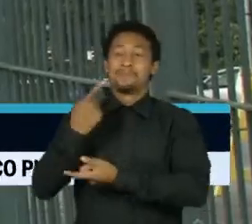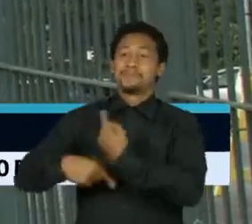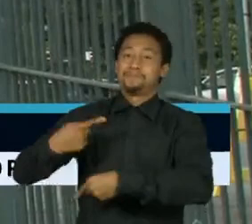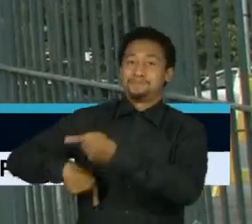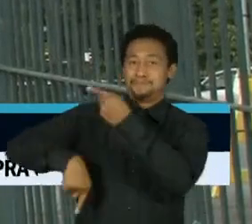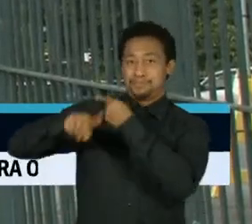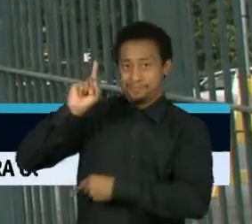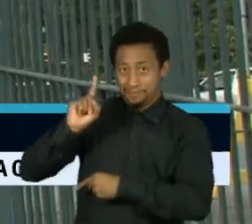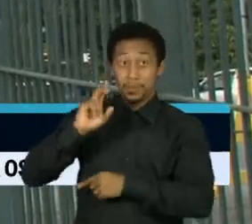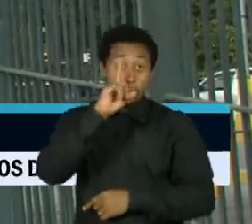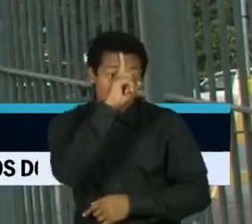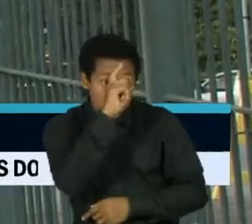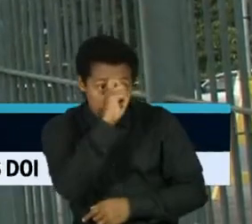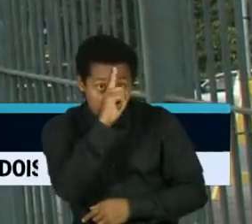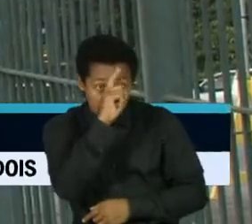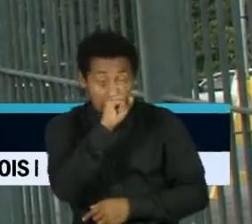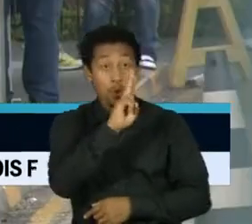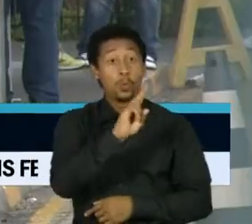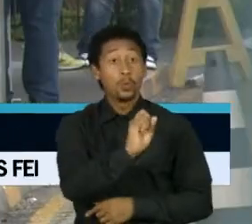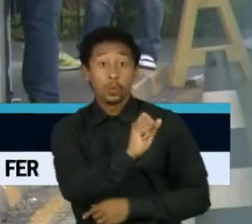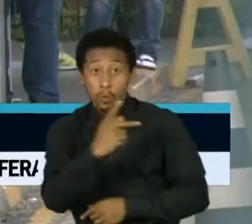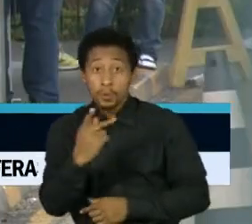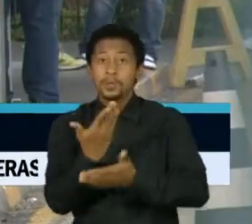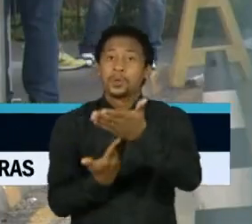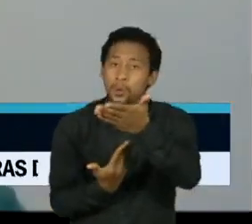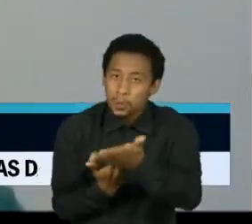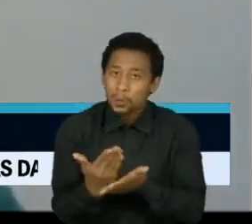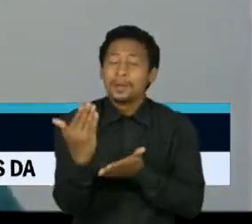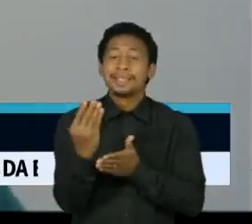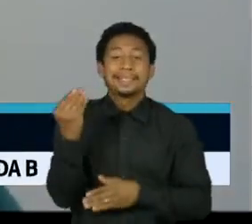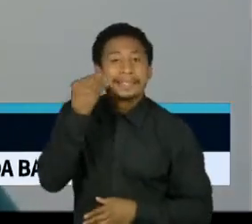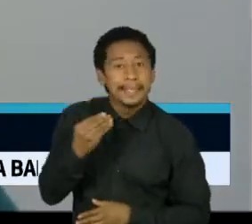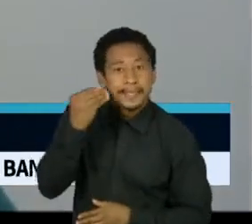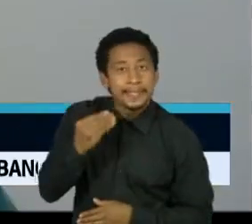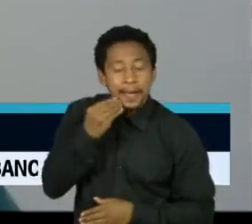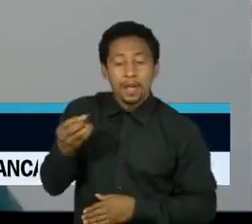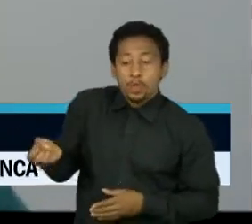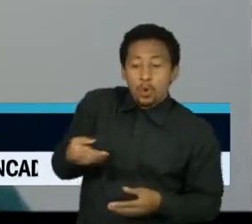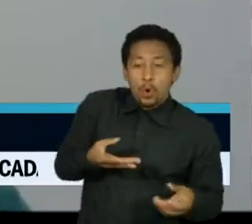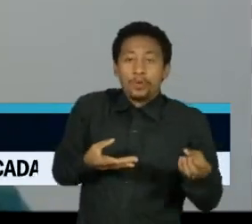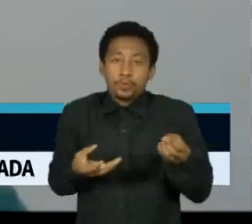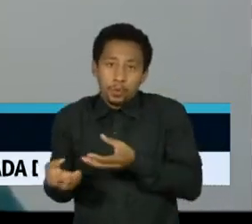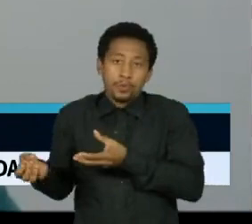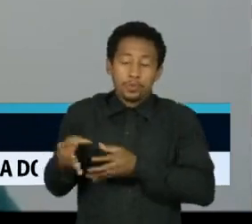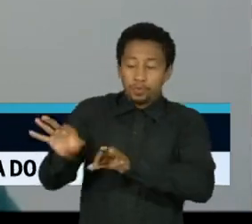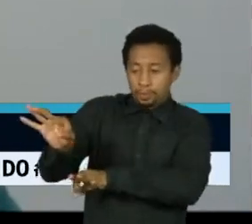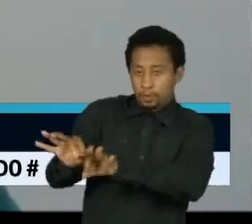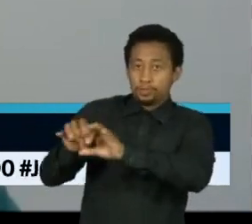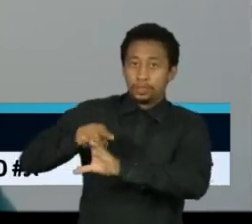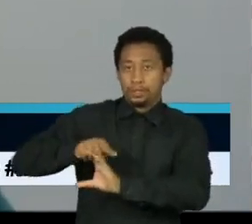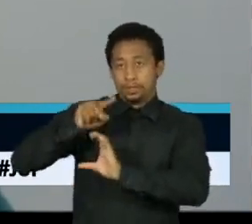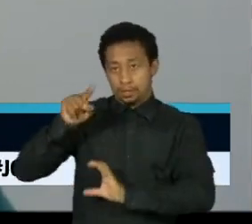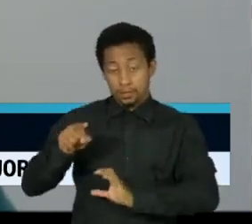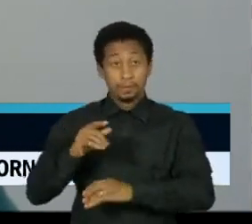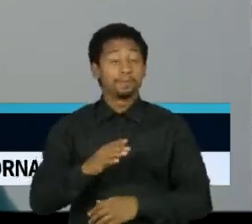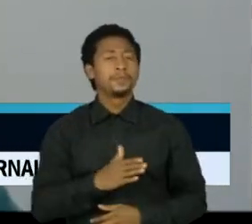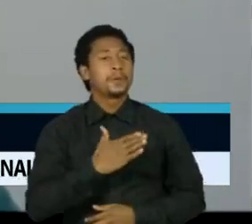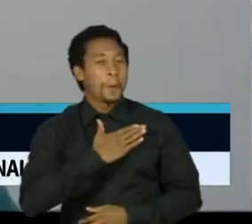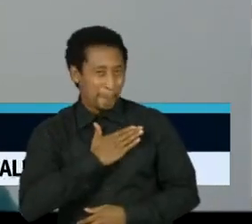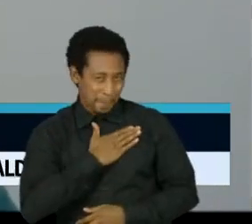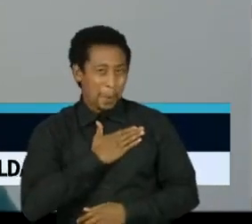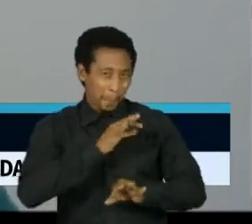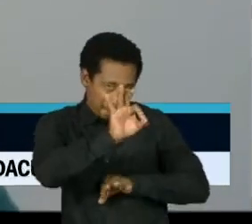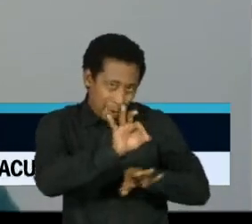vem colocando em prática projetos de ciência de implementação. O meu projeto foi sobre manutenção de